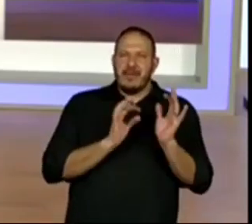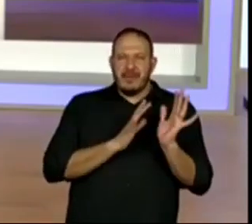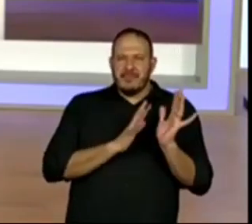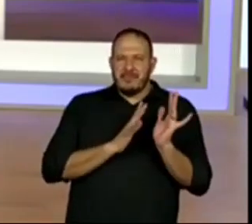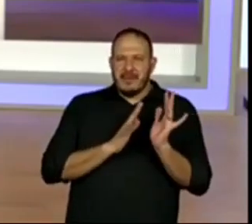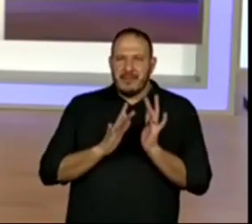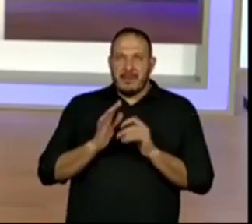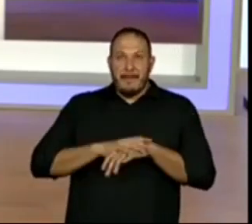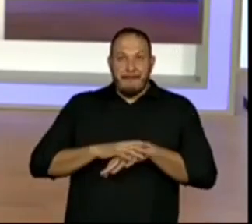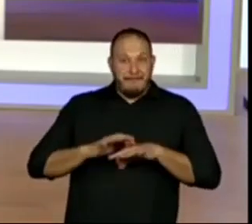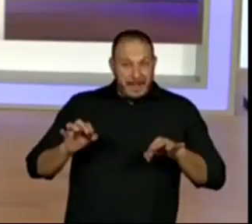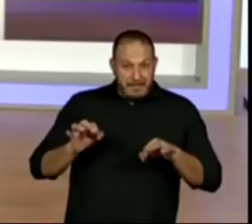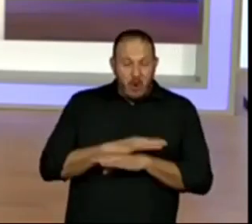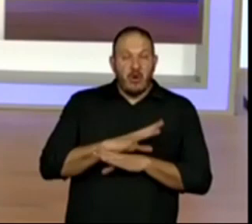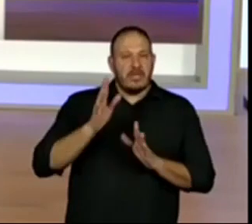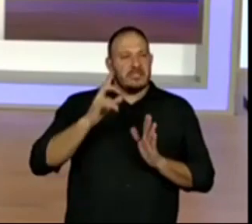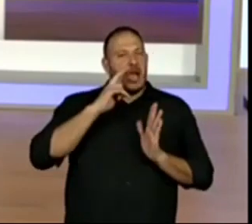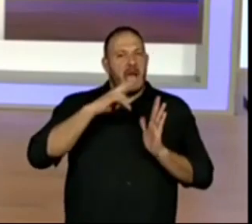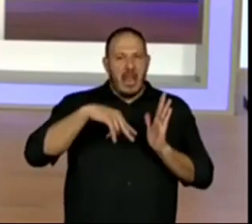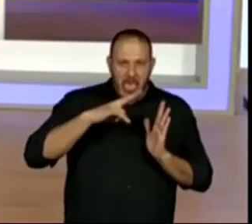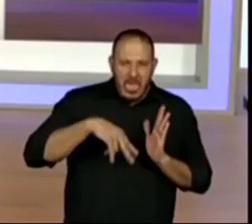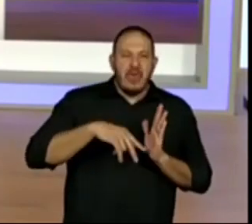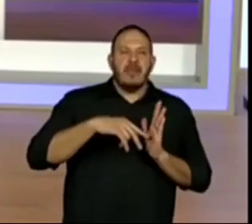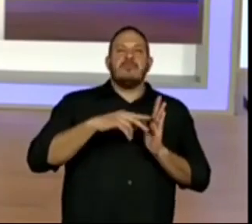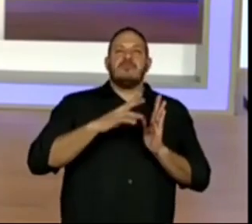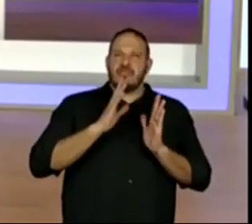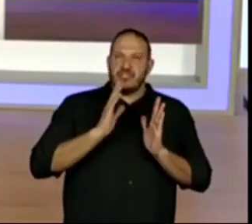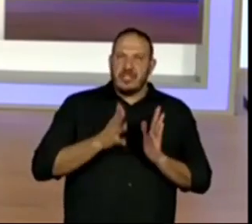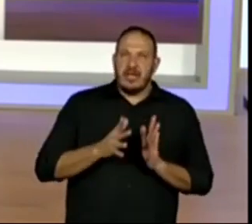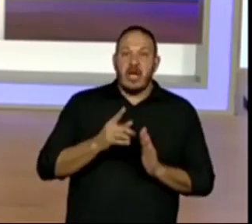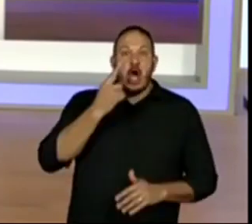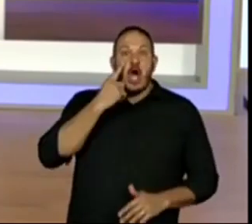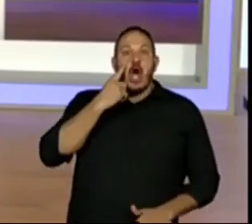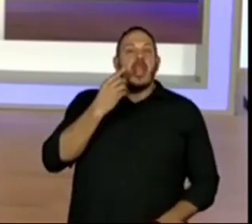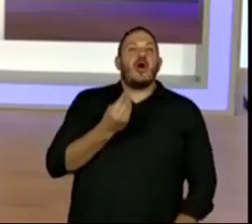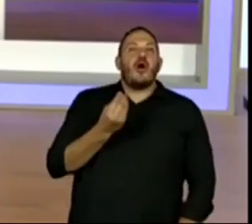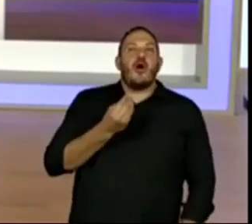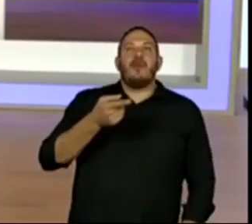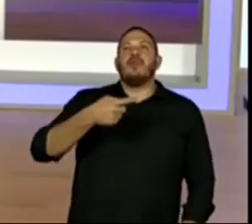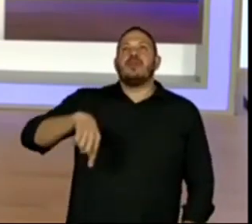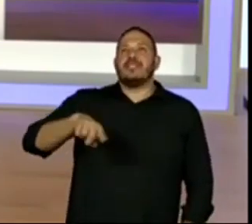pronto. Nós lemos, conferimos. E olha o que nós chegamos.